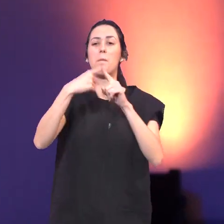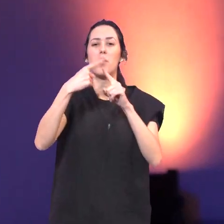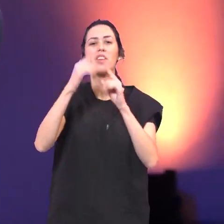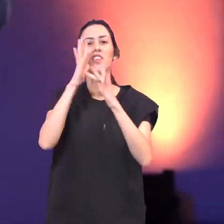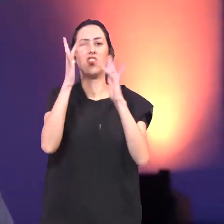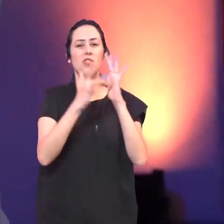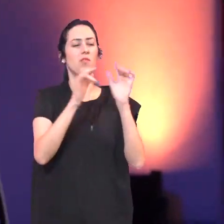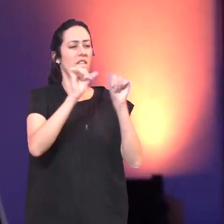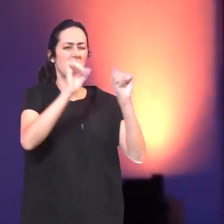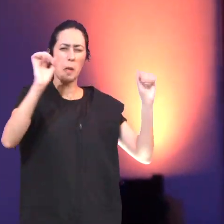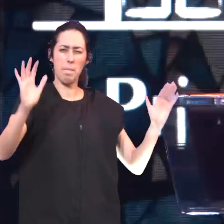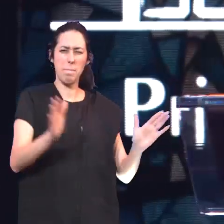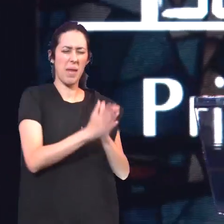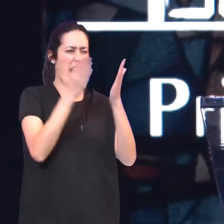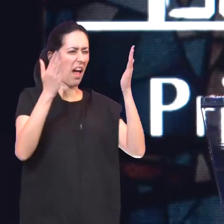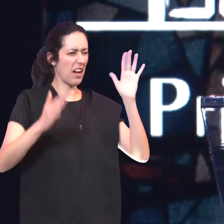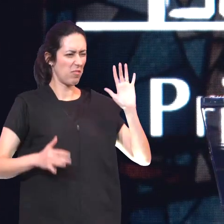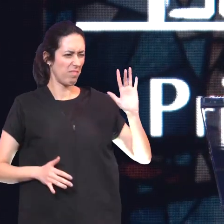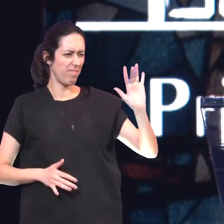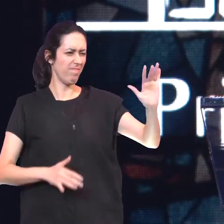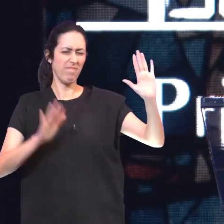milagre Ele o faz Completo